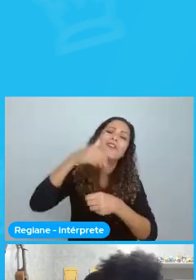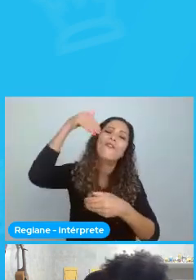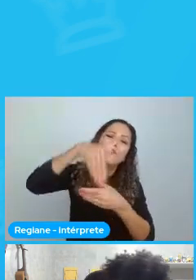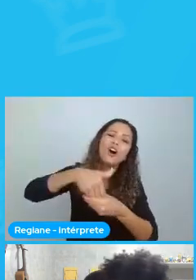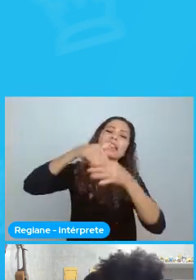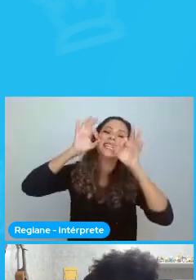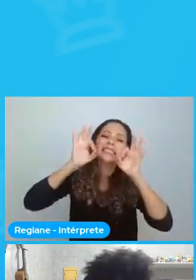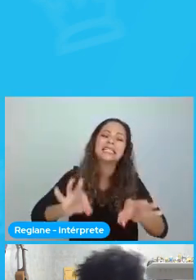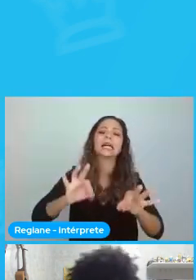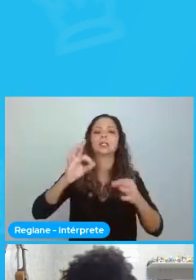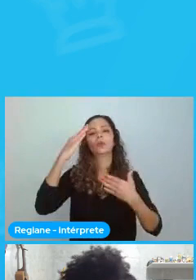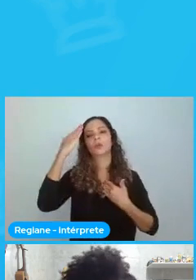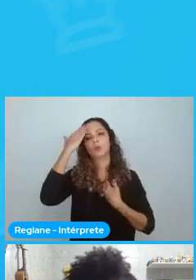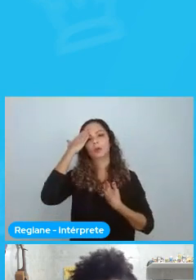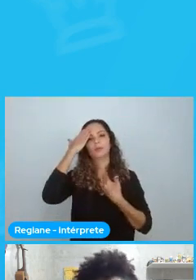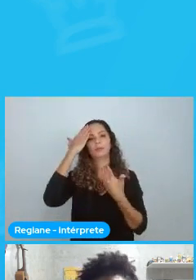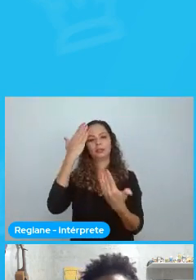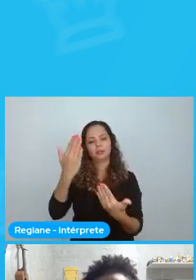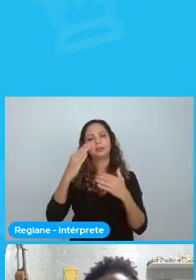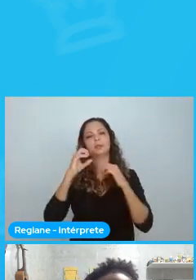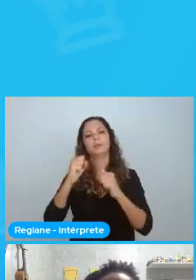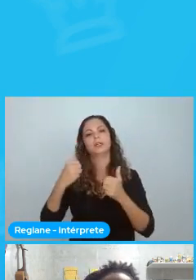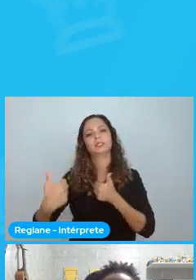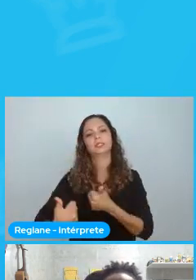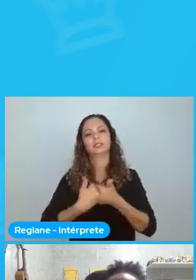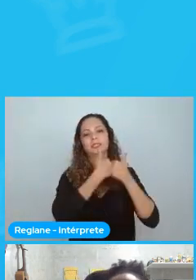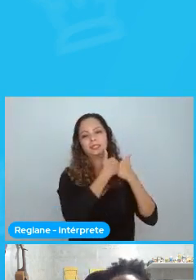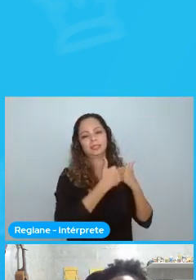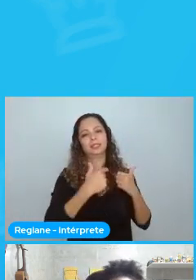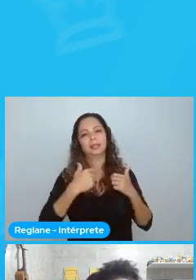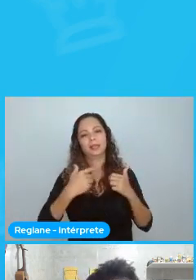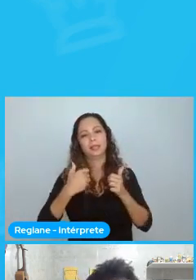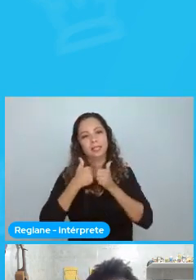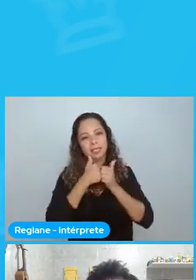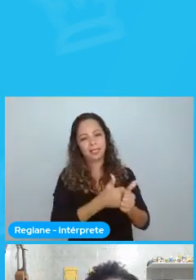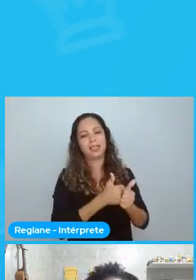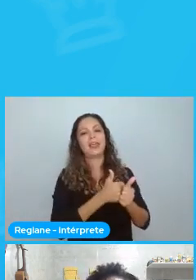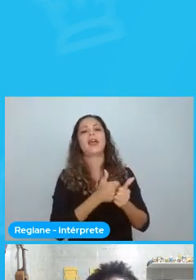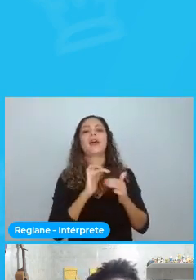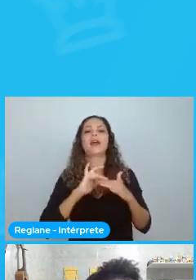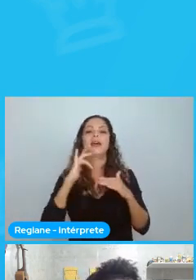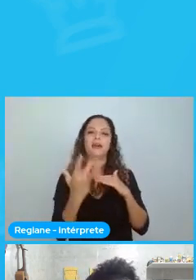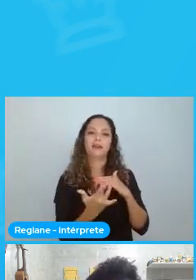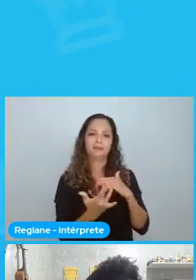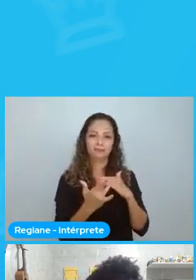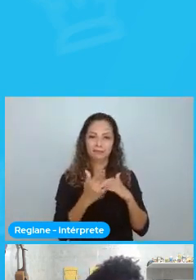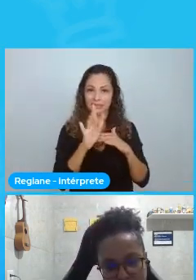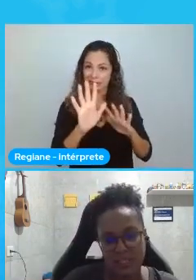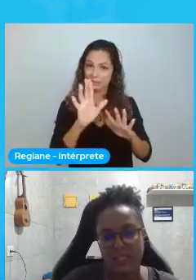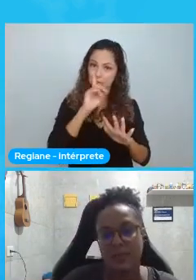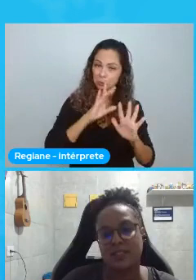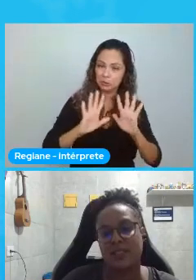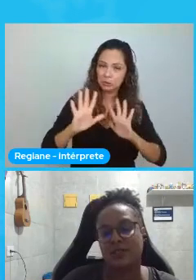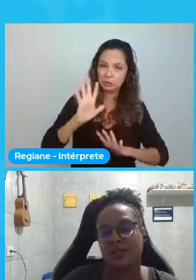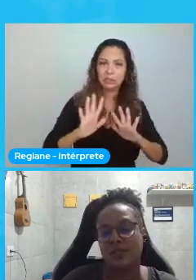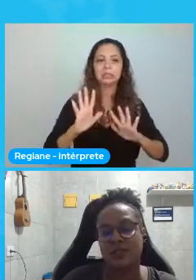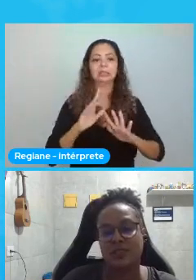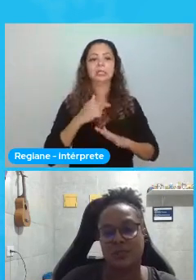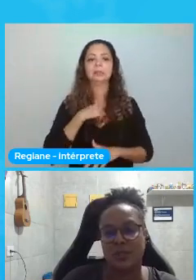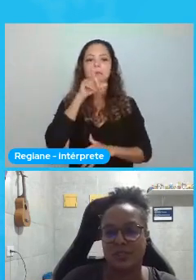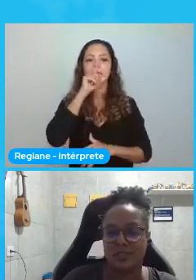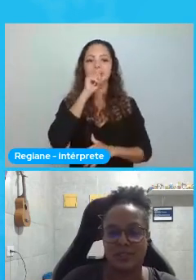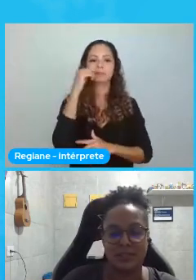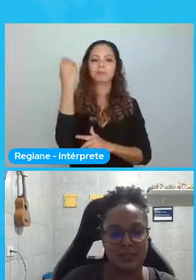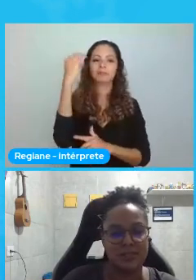Obrigada. Quem quiser me seguir nas redes sociais. É isso aí. Como eu disse. Quem quiser me seguir. Não é seguro. Eu fico reclamando no Twitter. Mas eu retuito.